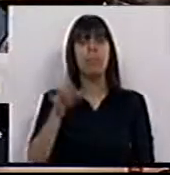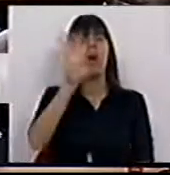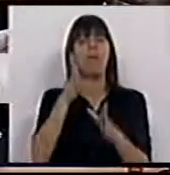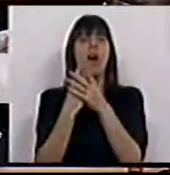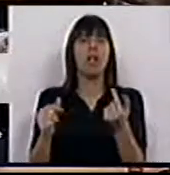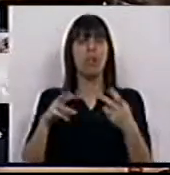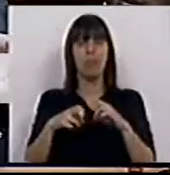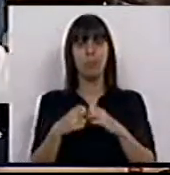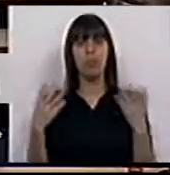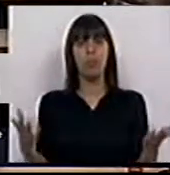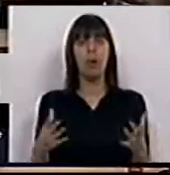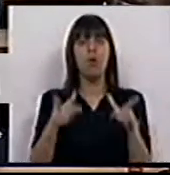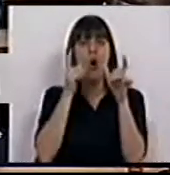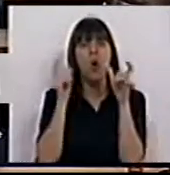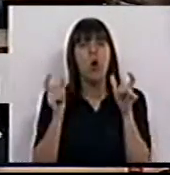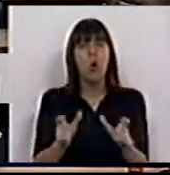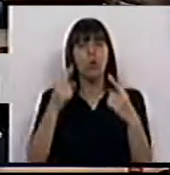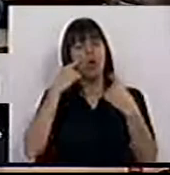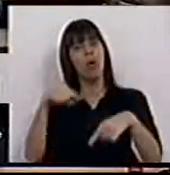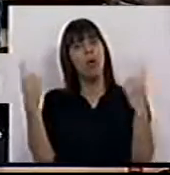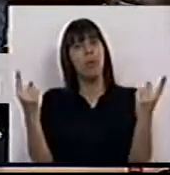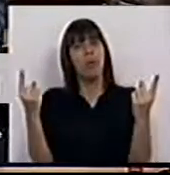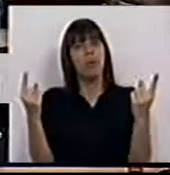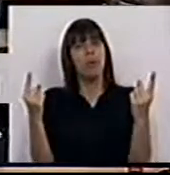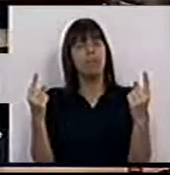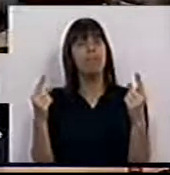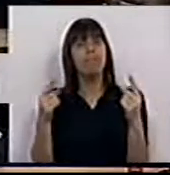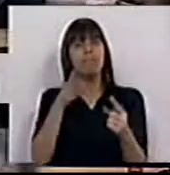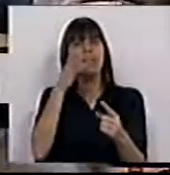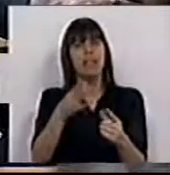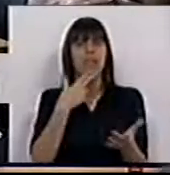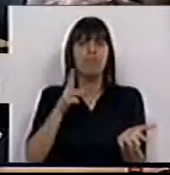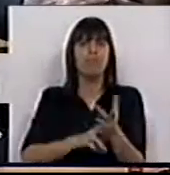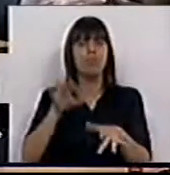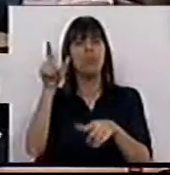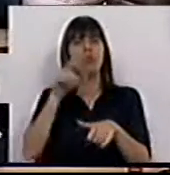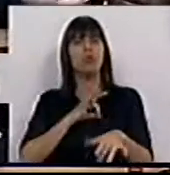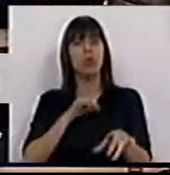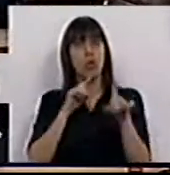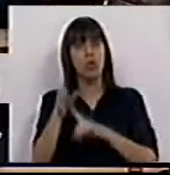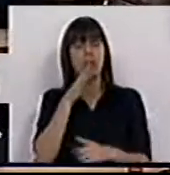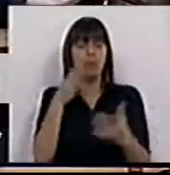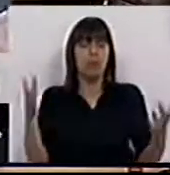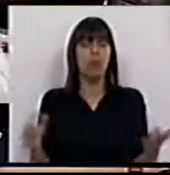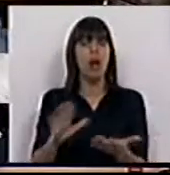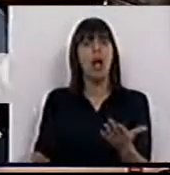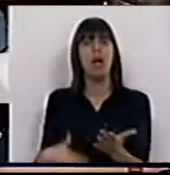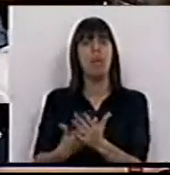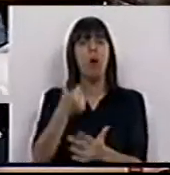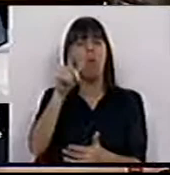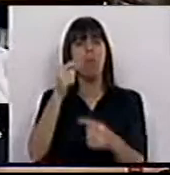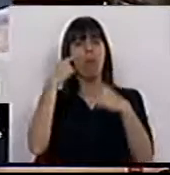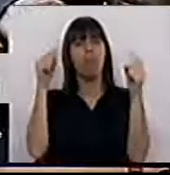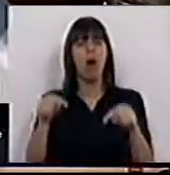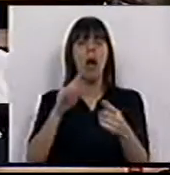forma de resolver este problema. Controlo público. Dirão, certamente, os senhores deputados que a proposta que o Bloco de